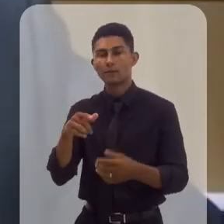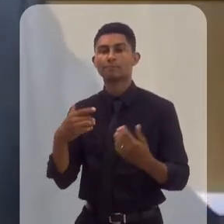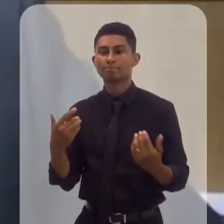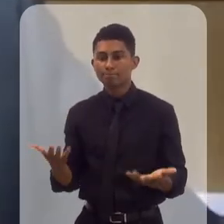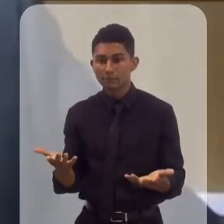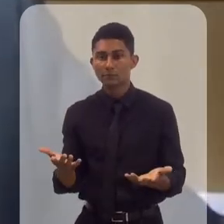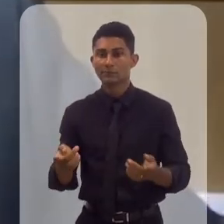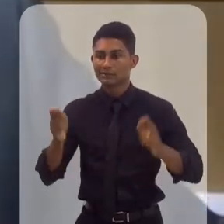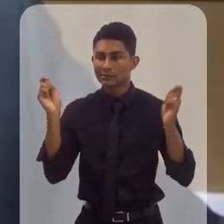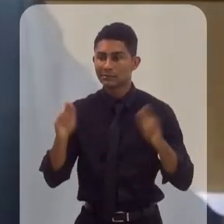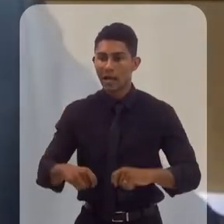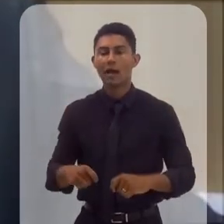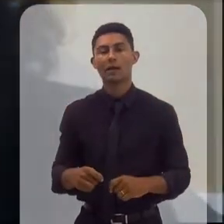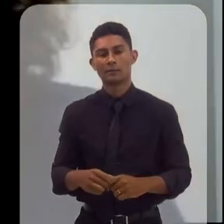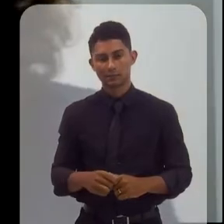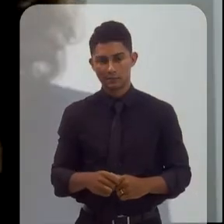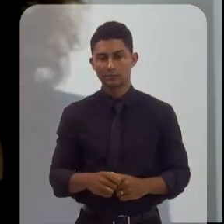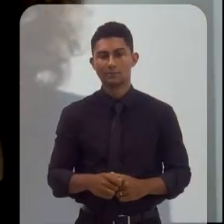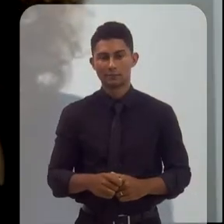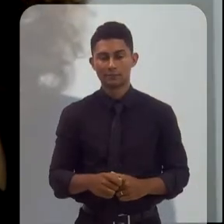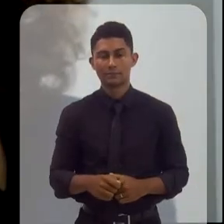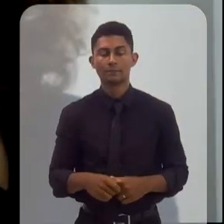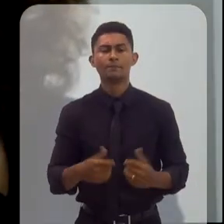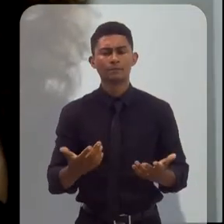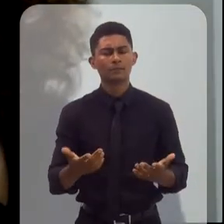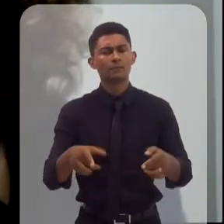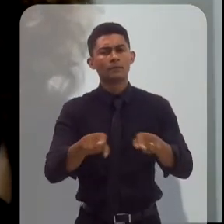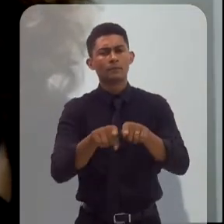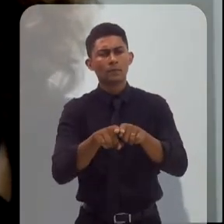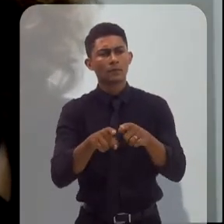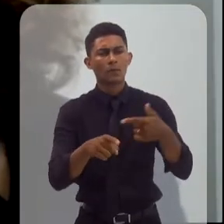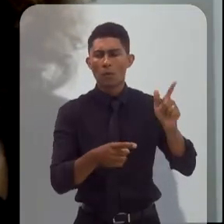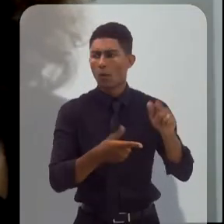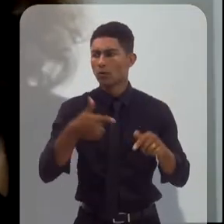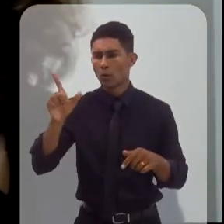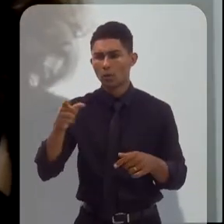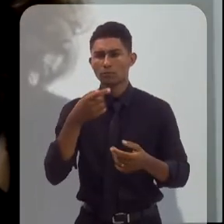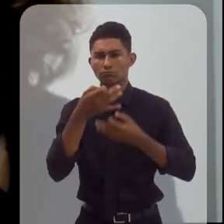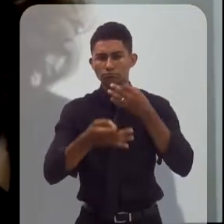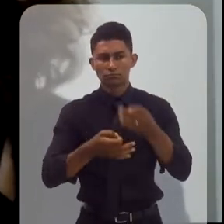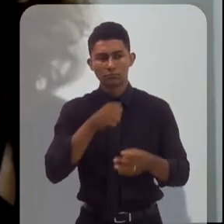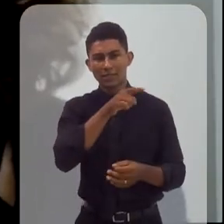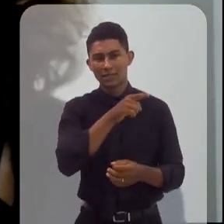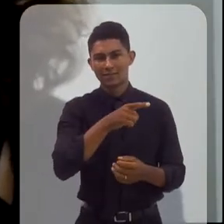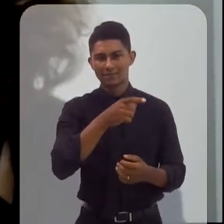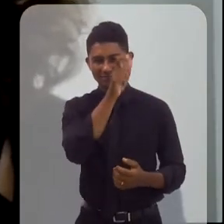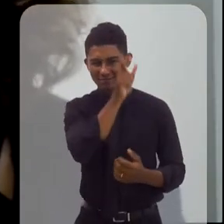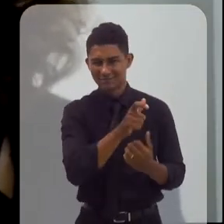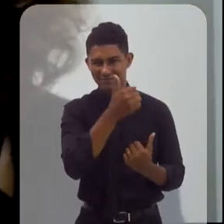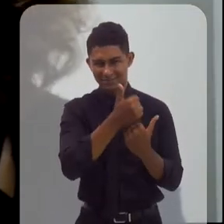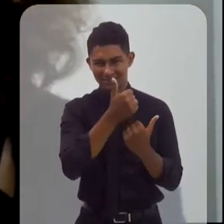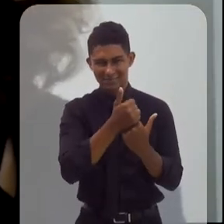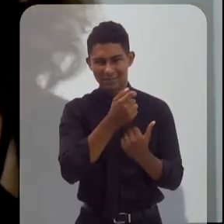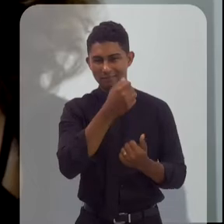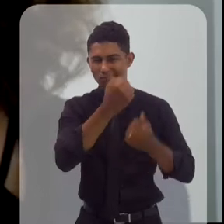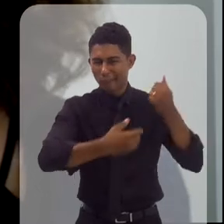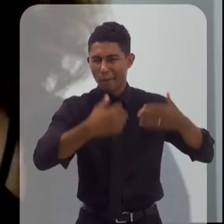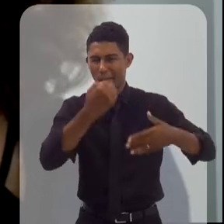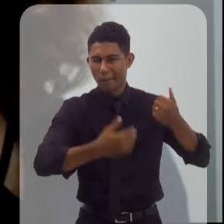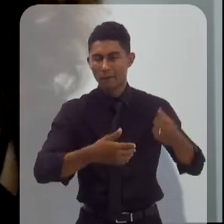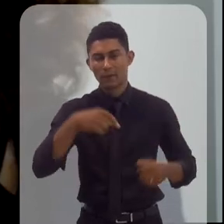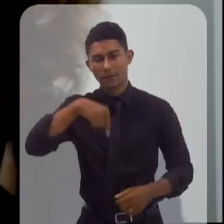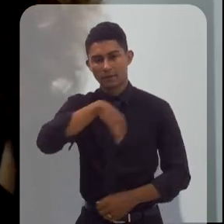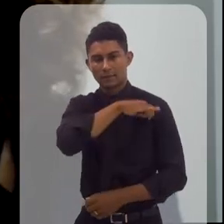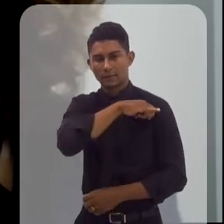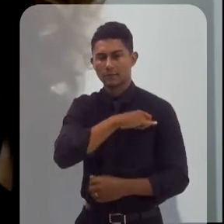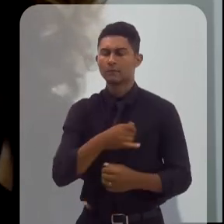produção. O Rio de Janeiro já sai na frente. Diante das perspectivas apresentadas pelo subsecretário Daniel Lamassa, do estado do Rio de